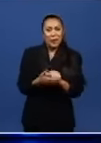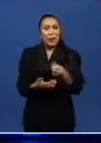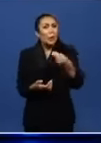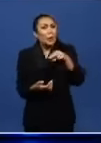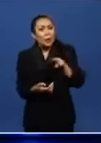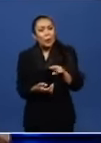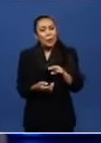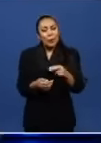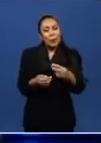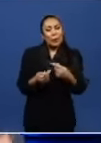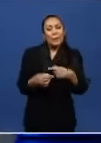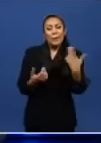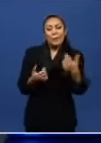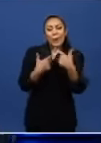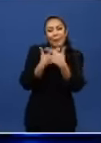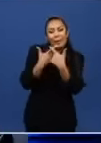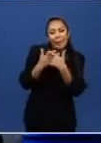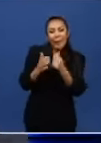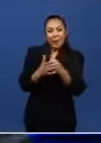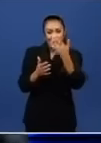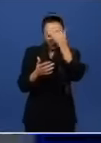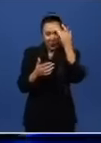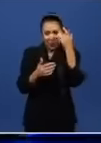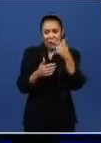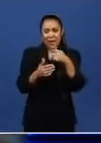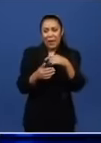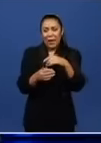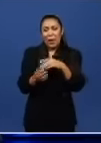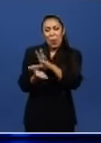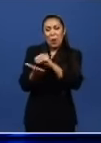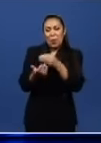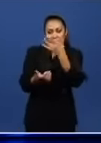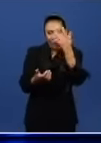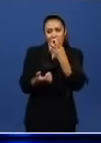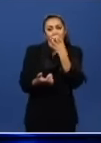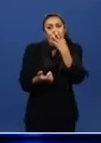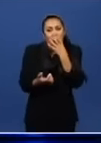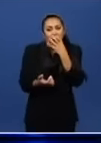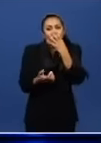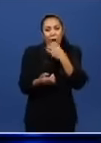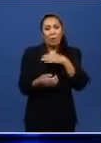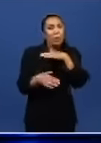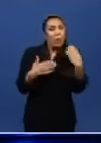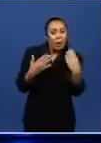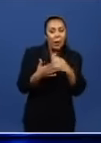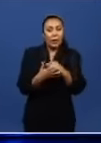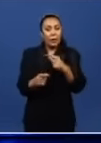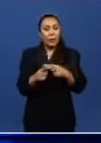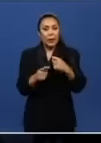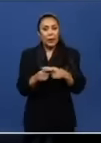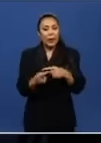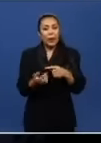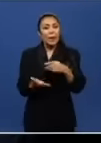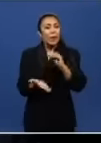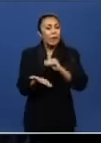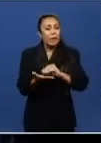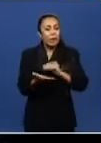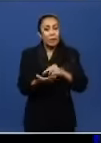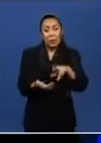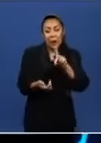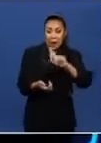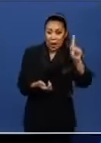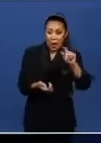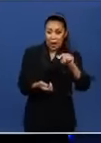gozou das pessoas, imitou as pessoas morrendo afogadas por falta de oxigênio em Manaus. Ou seja, não tem na história de nenhum